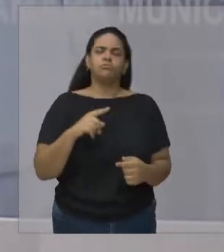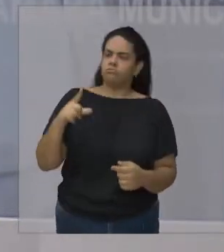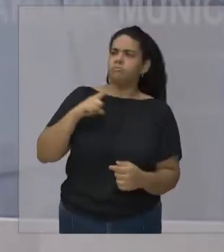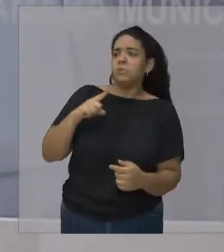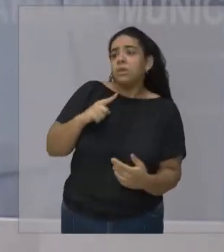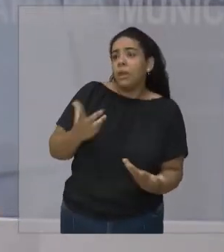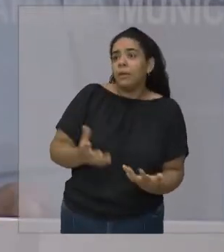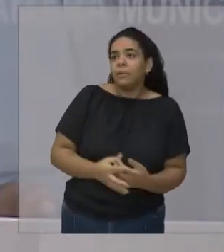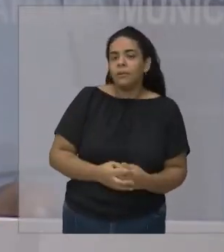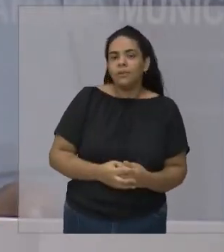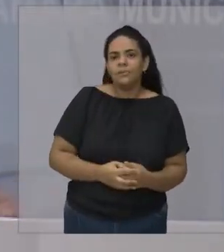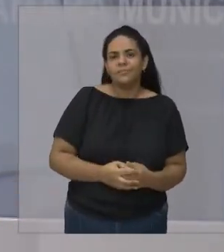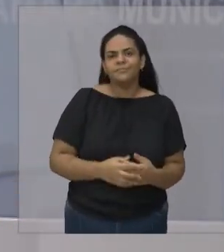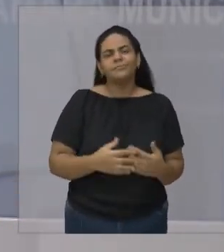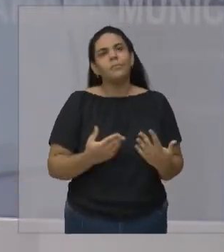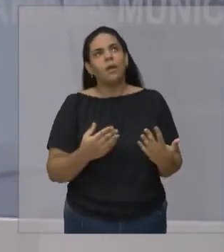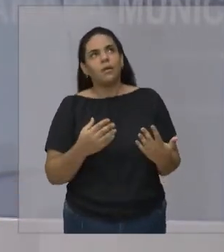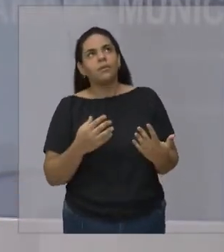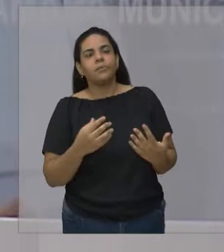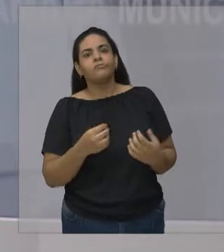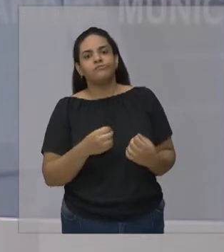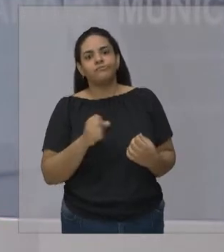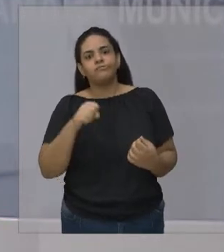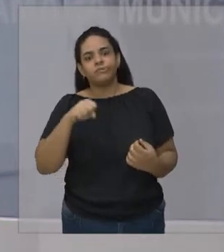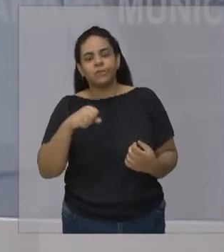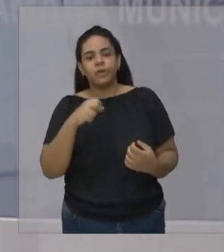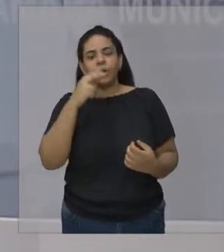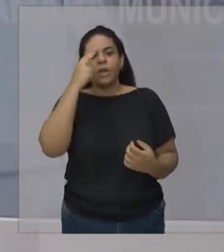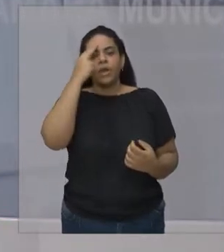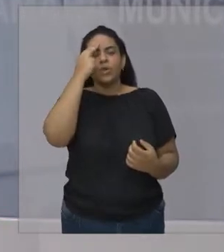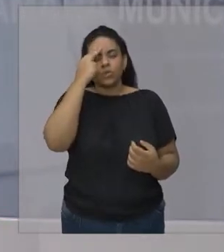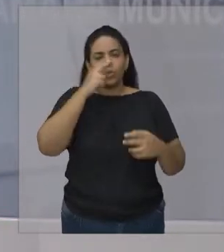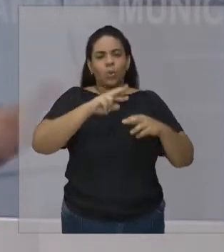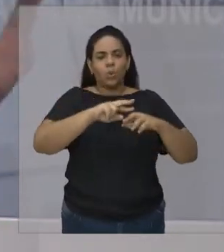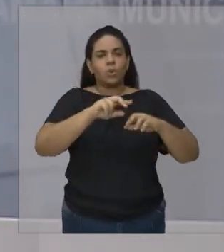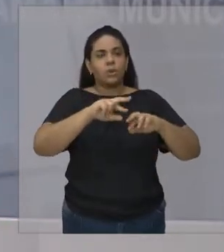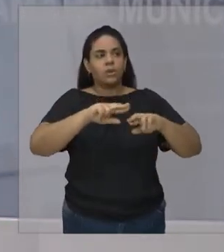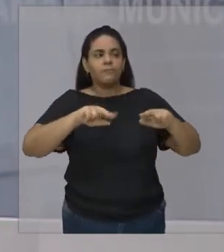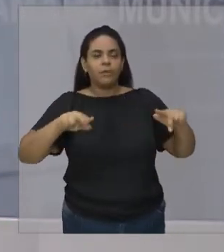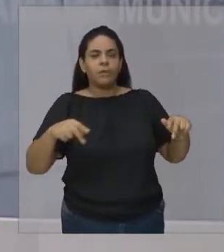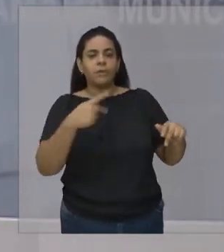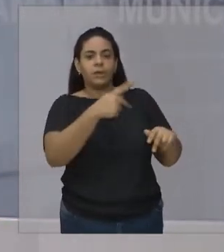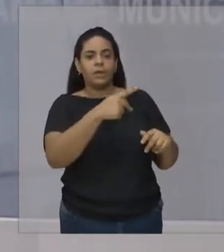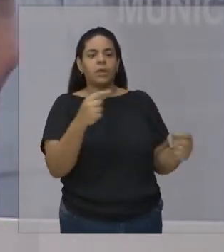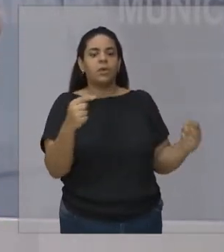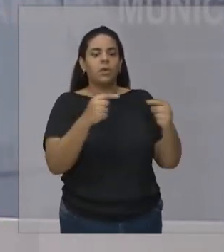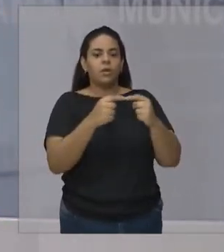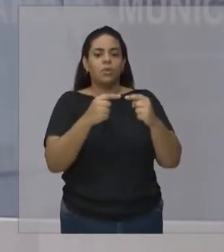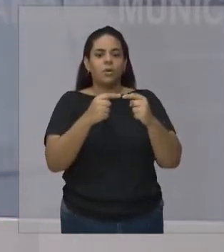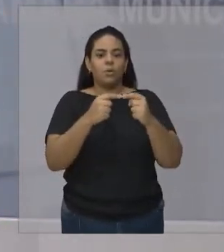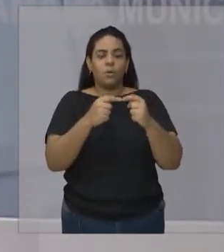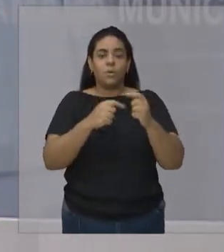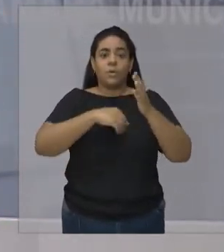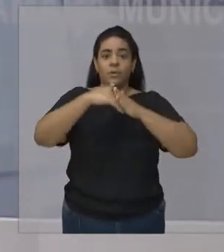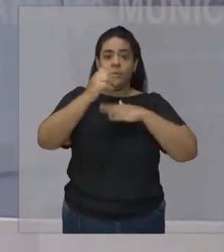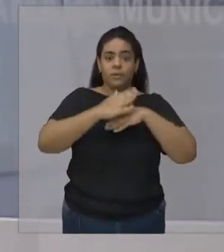Claro que muitos sonhos deles Vão estar relacionados à profissão Então o meu filho é um exemplo mais velho Ele quer ter cinco profissões